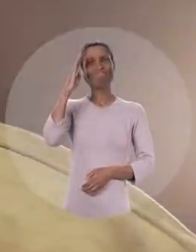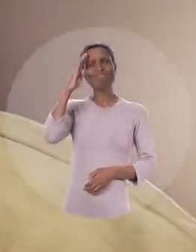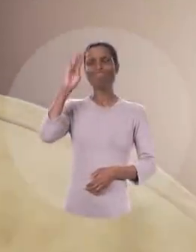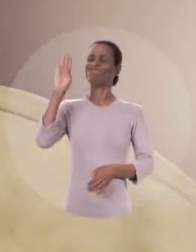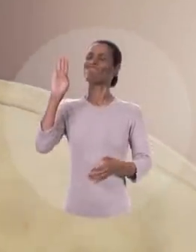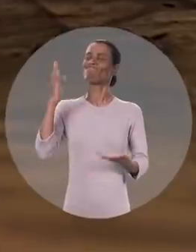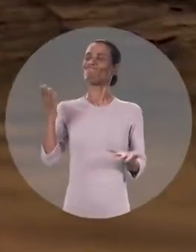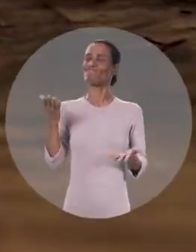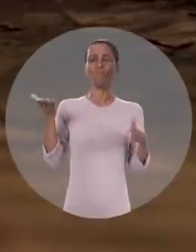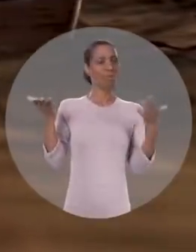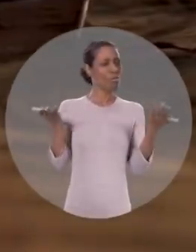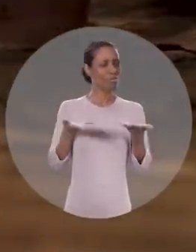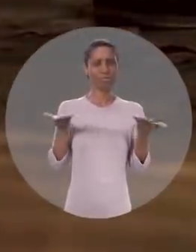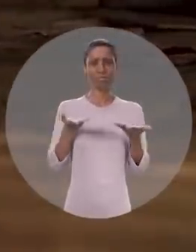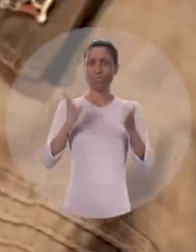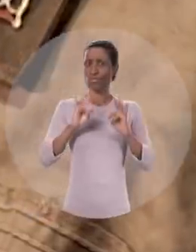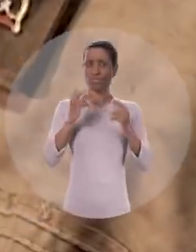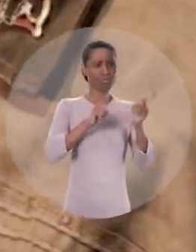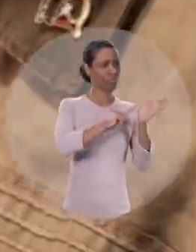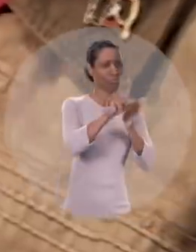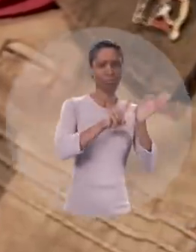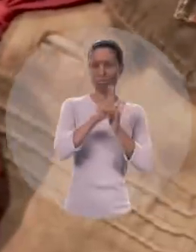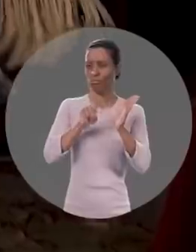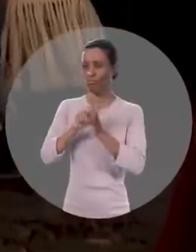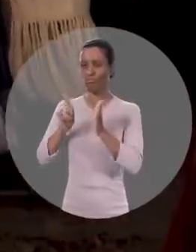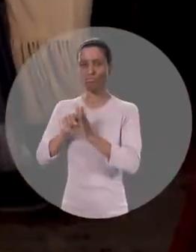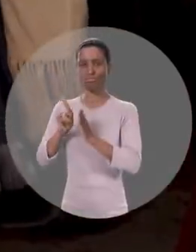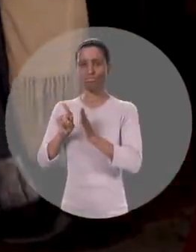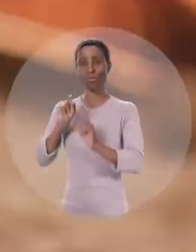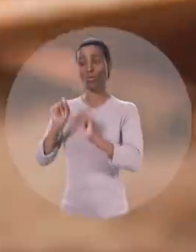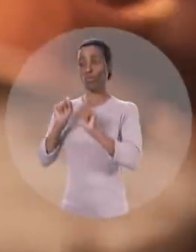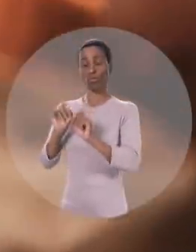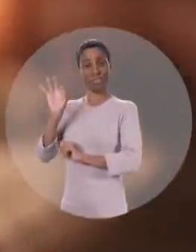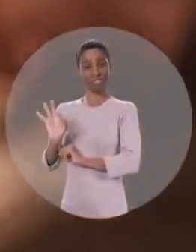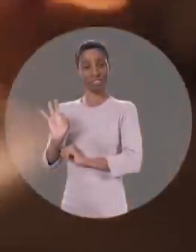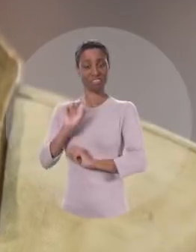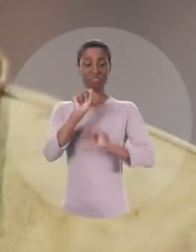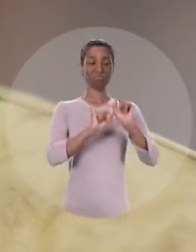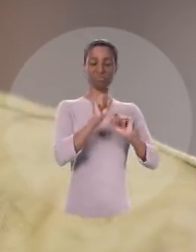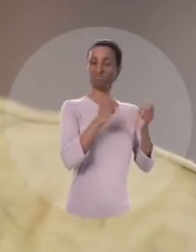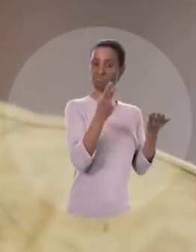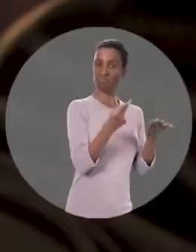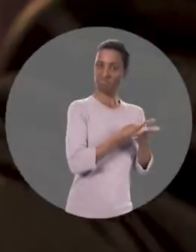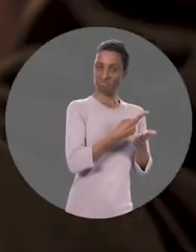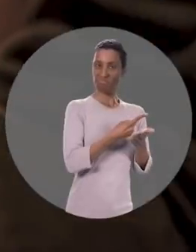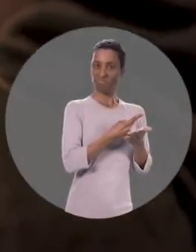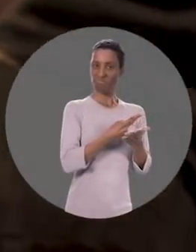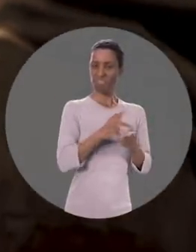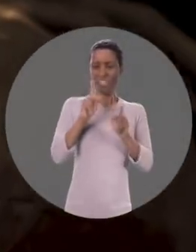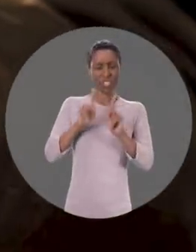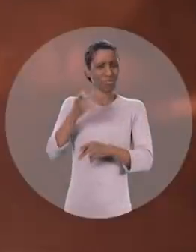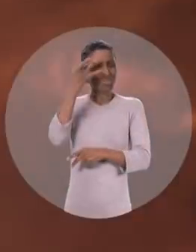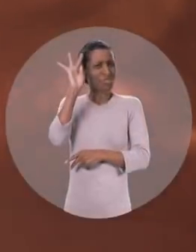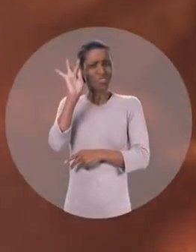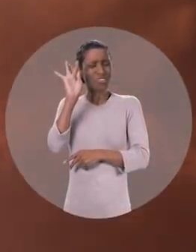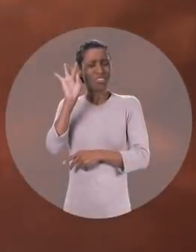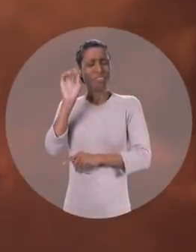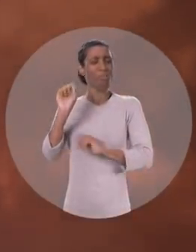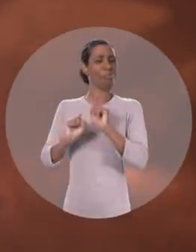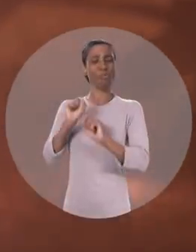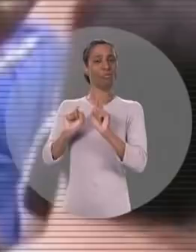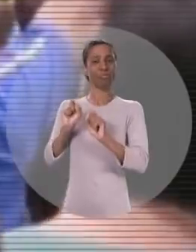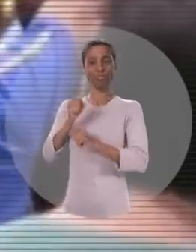Pois é, hoje tudo é questionado. O que é certo, o que é errado. Ninguém sabe